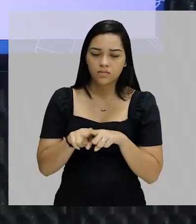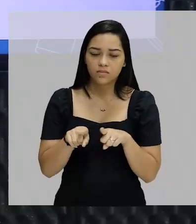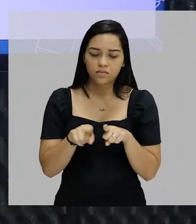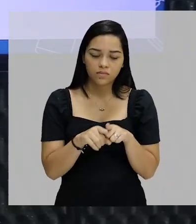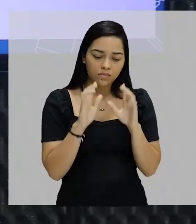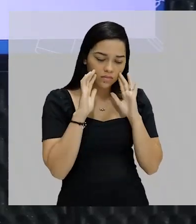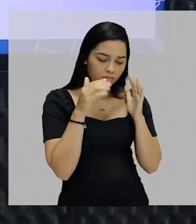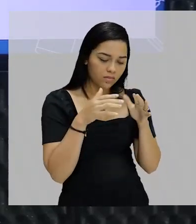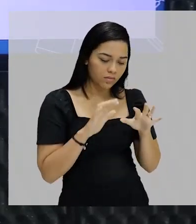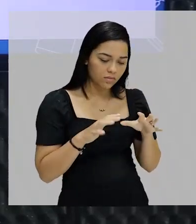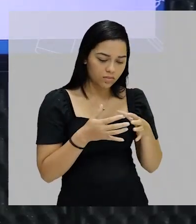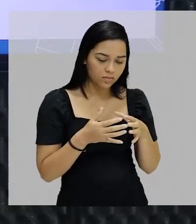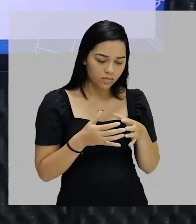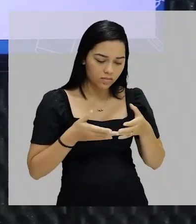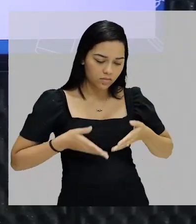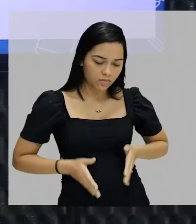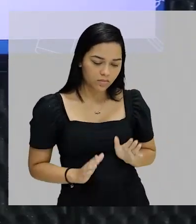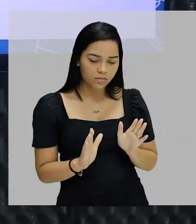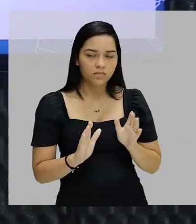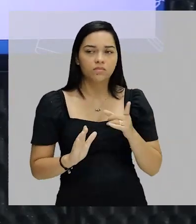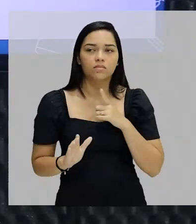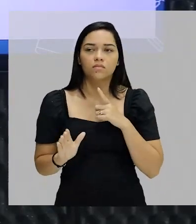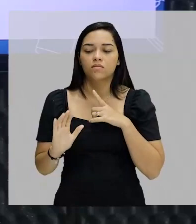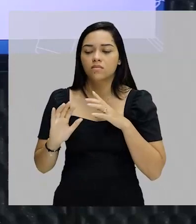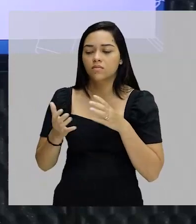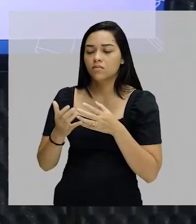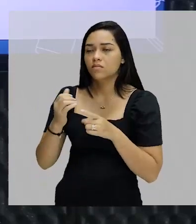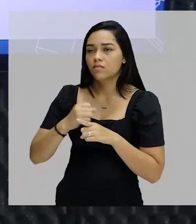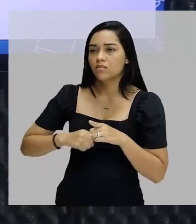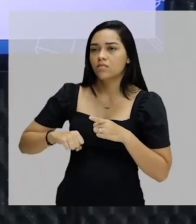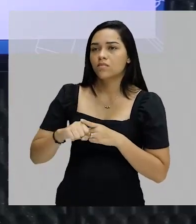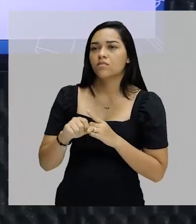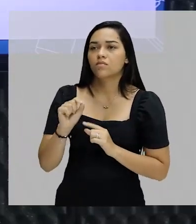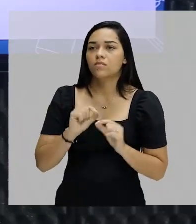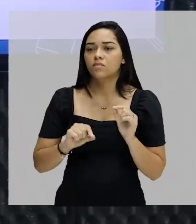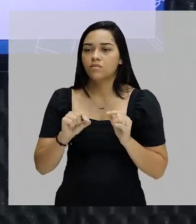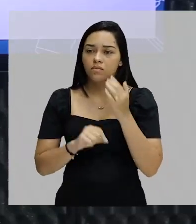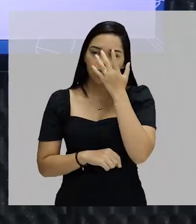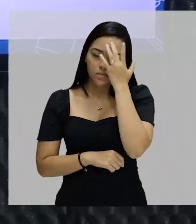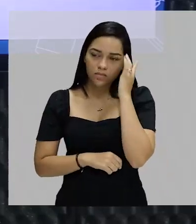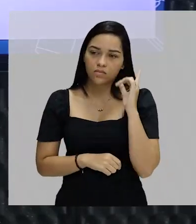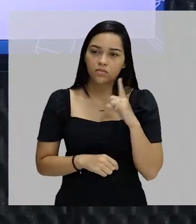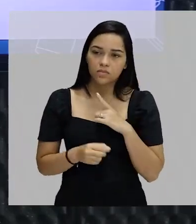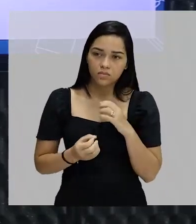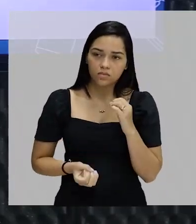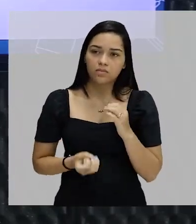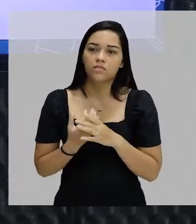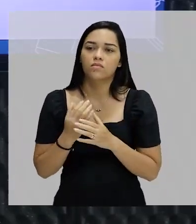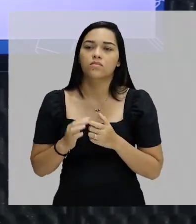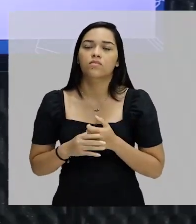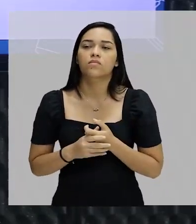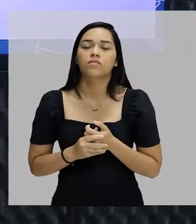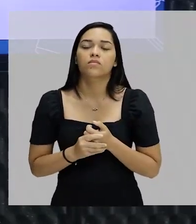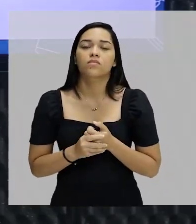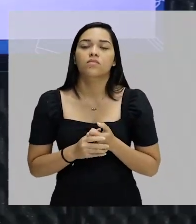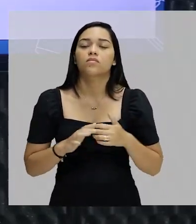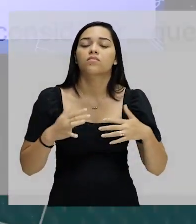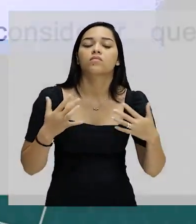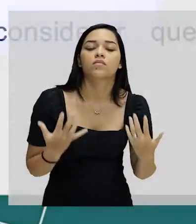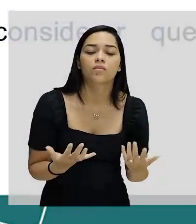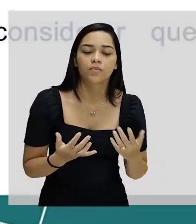voltada ao grupo de nascimento, ao grupo social onde a pessoa tem a sua origem. E aí, jovem?